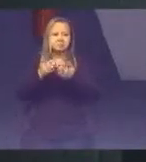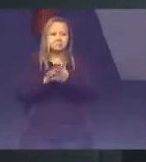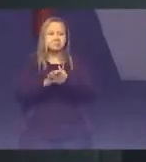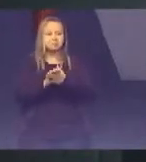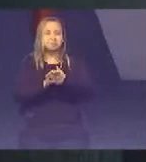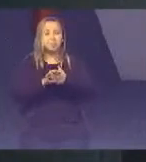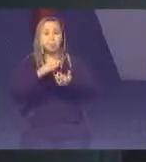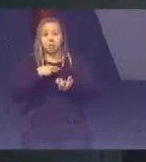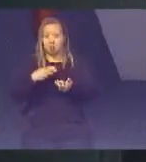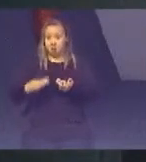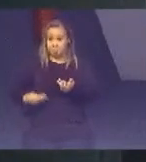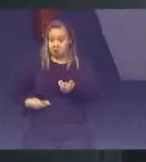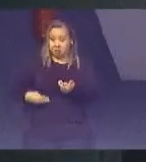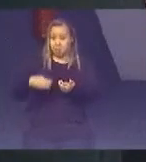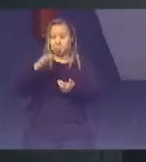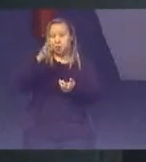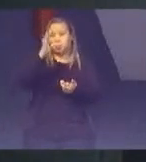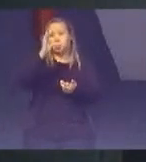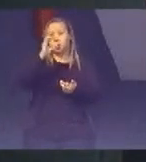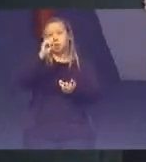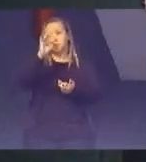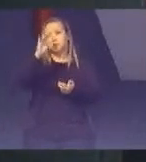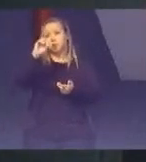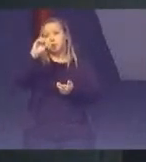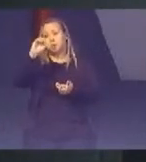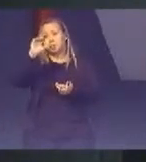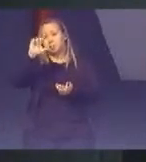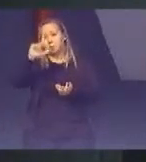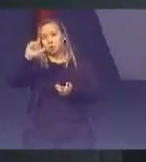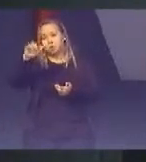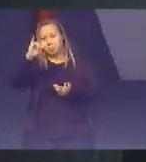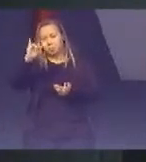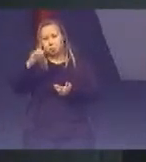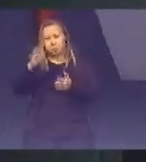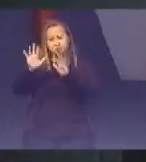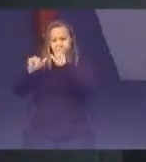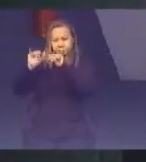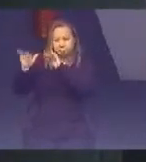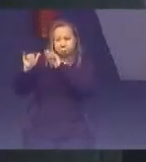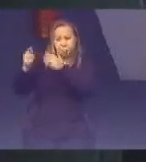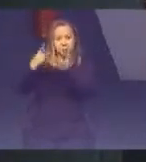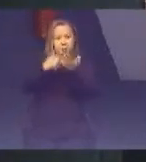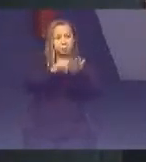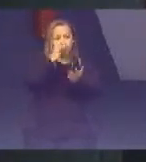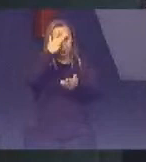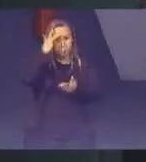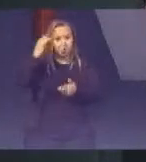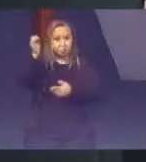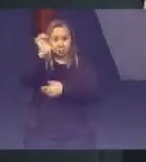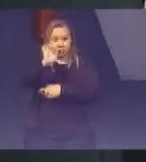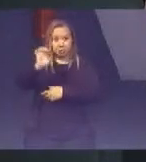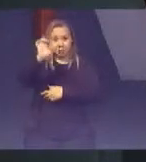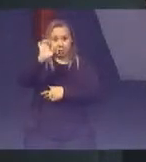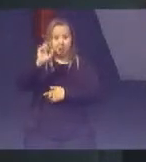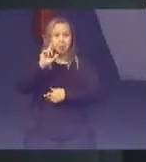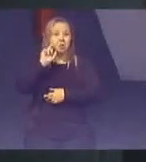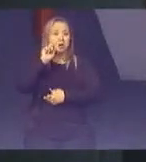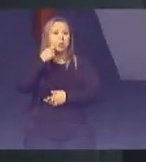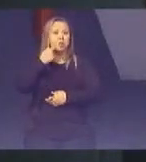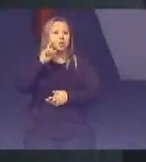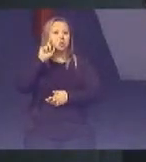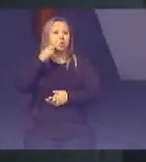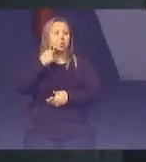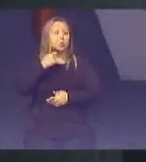Toffoli Com a doutora Raquel Convidando vários Atores do estado De Alagoas É um caso De